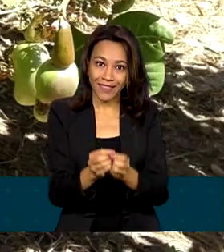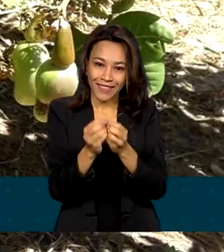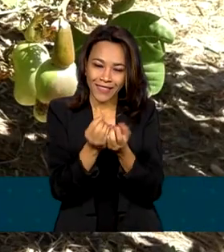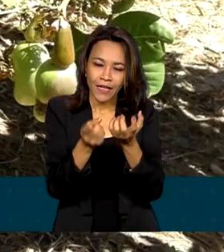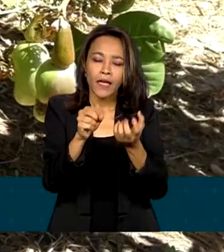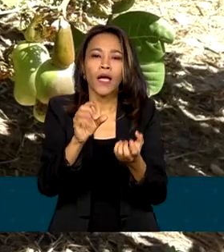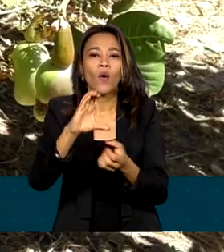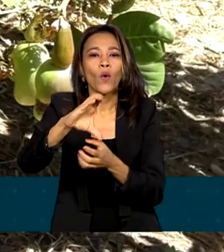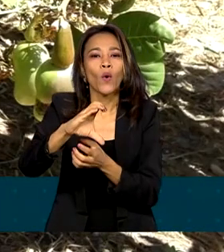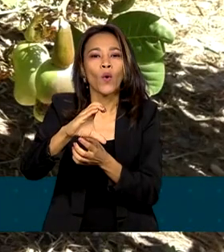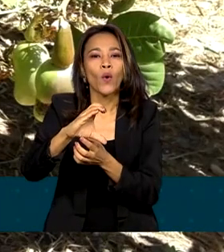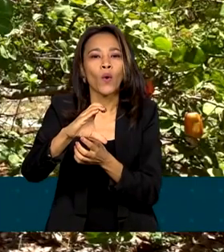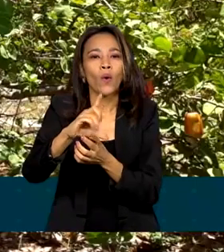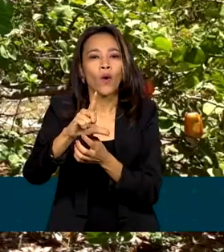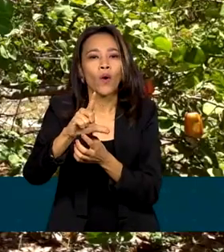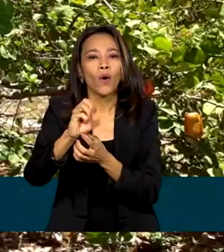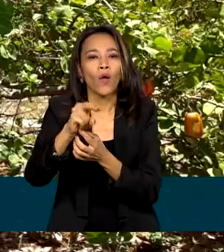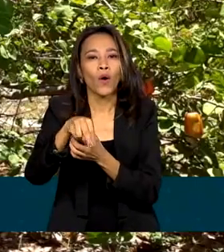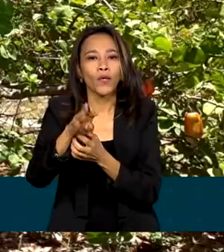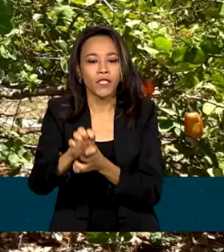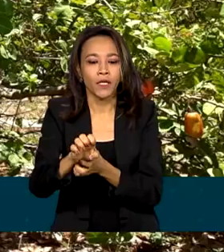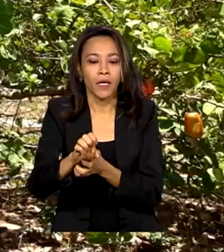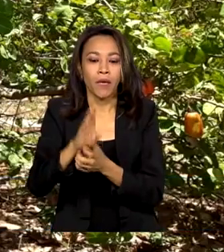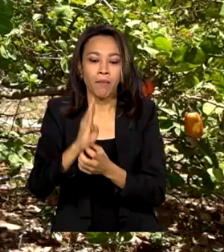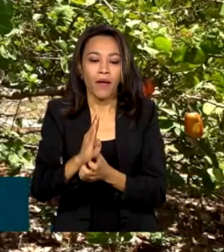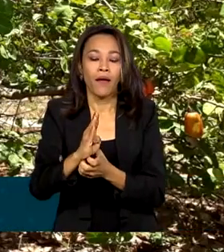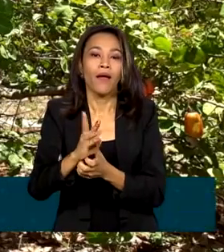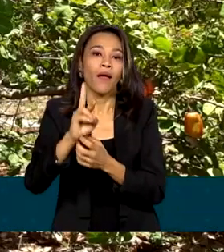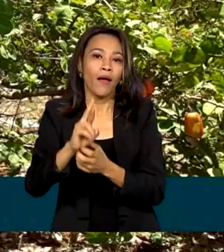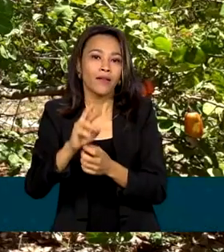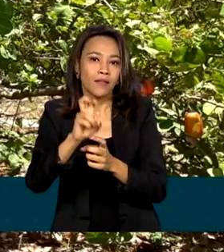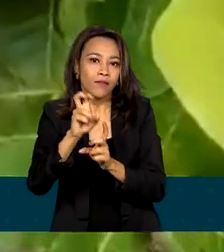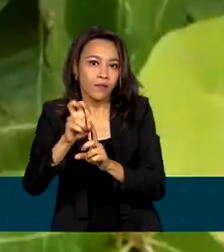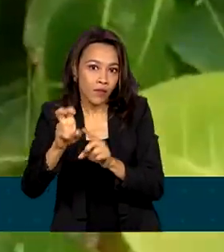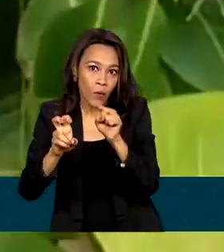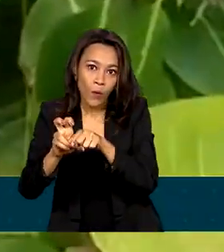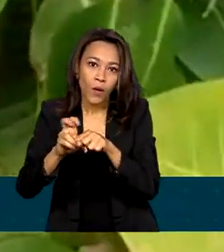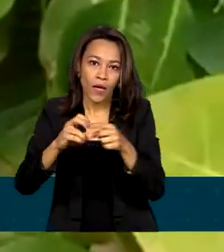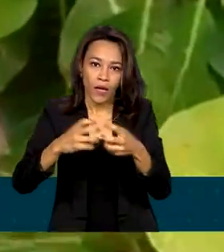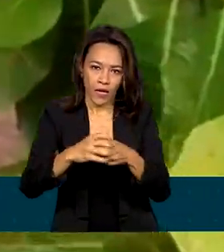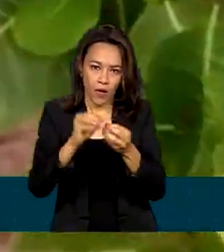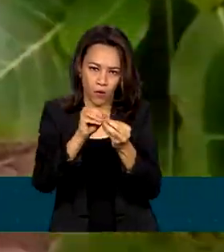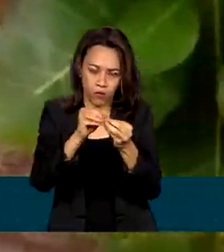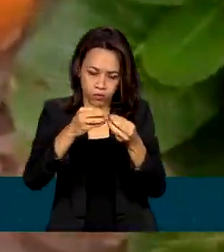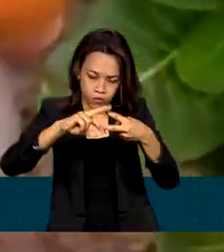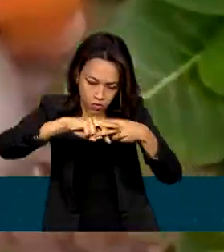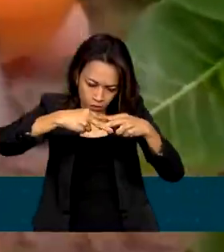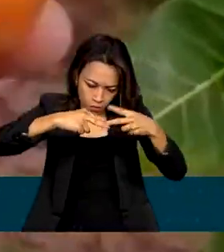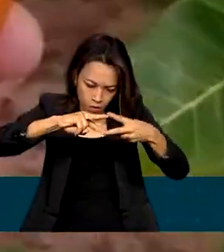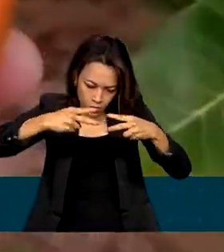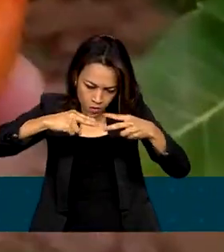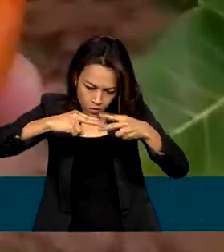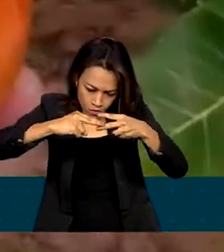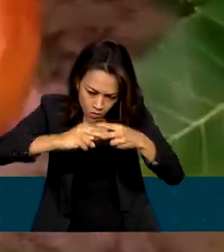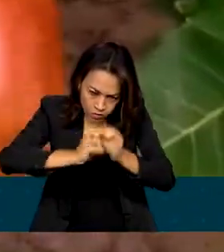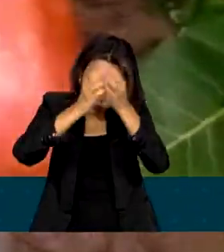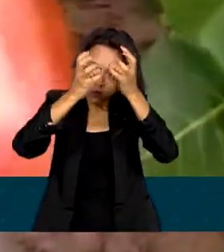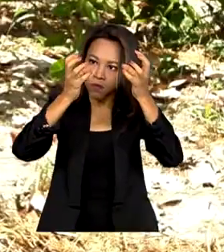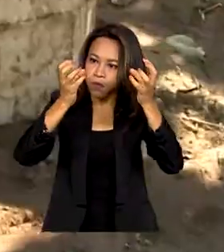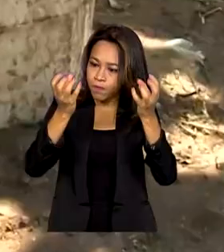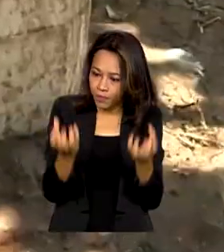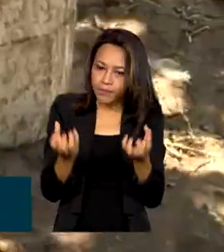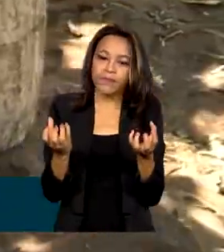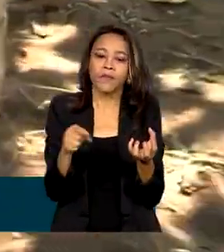chamado clone BRS-555 vem apresentando desempenho além do esperado, capaz de alcançar uma